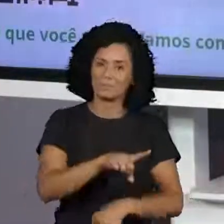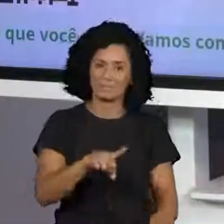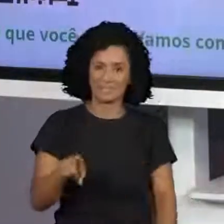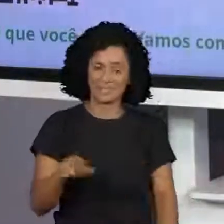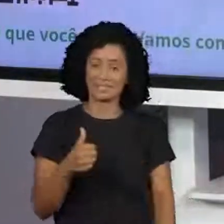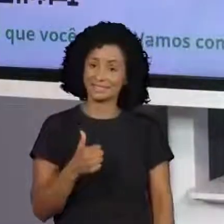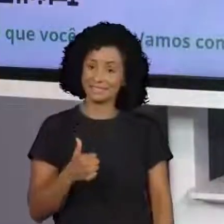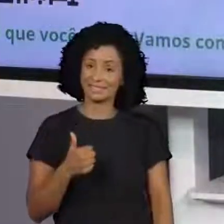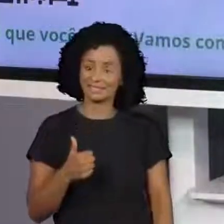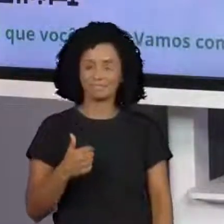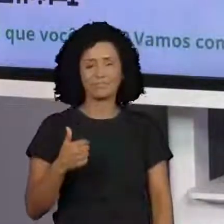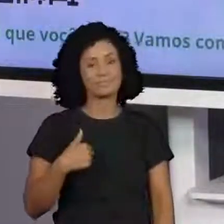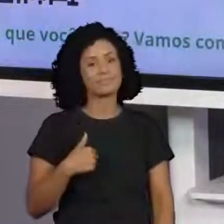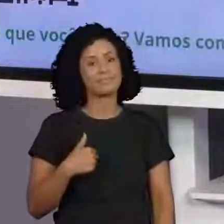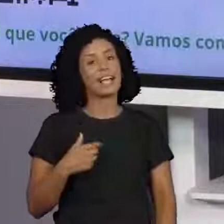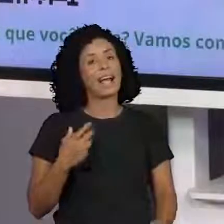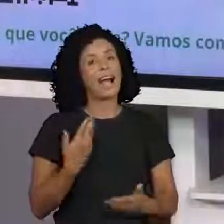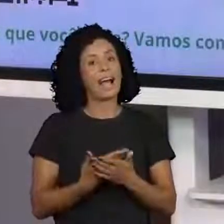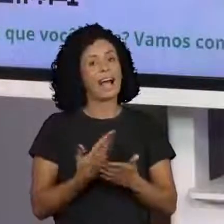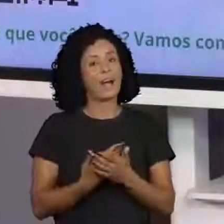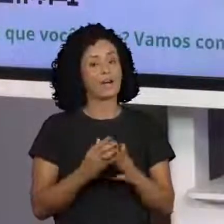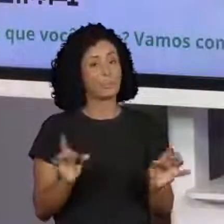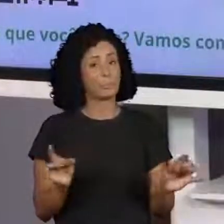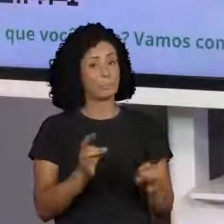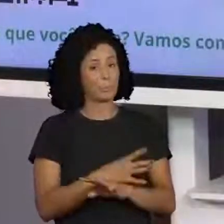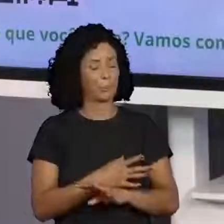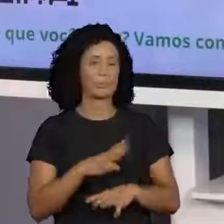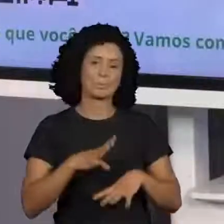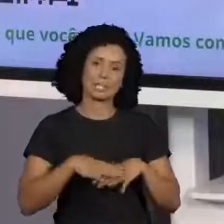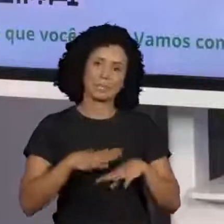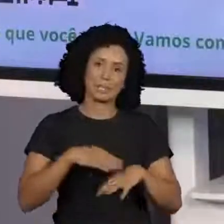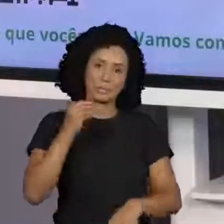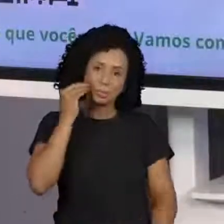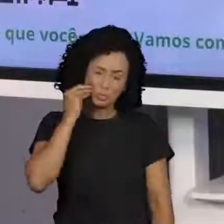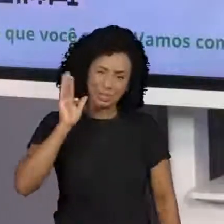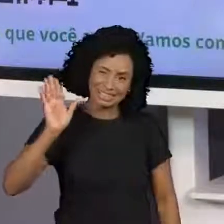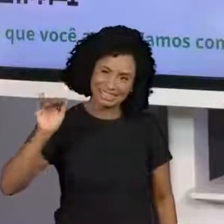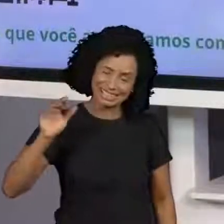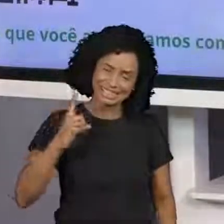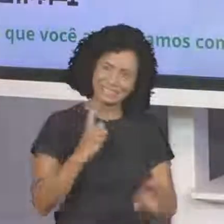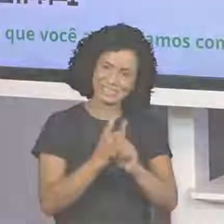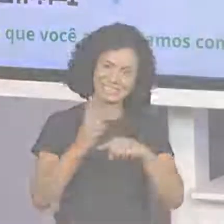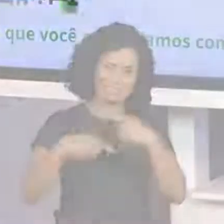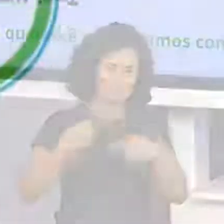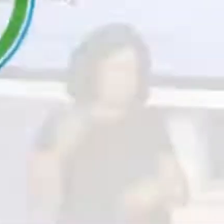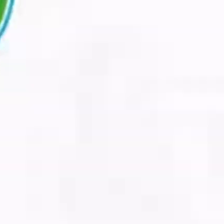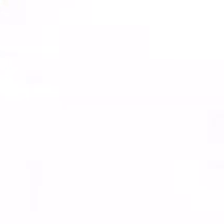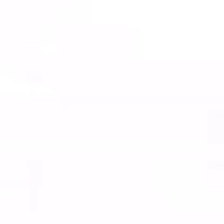E eu fico por aqui nessa aula de matemática. Beijinho, tchau, tchau!